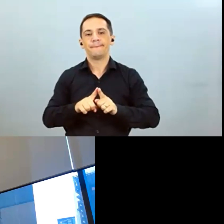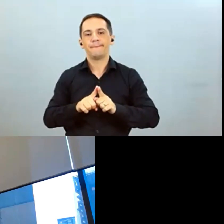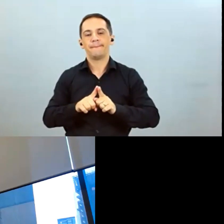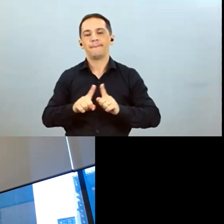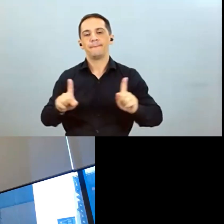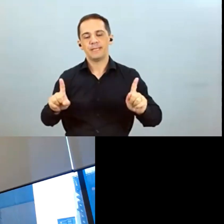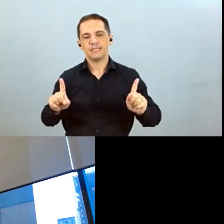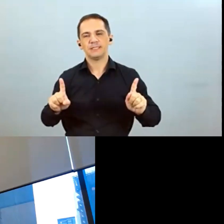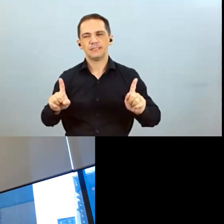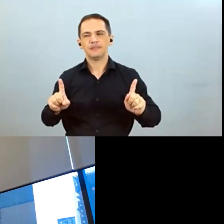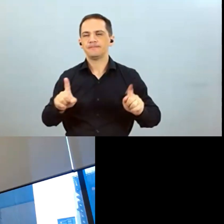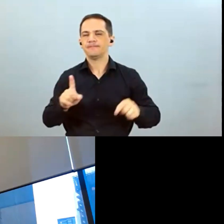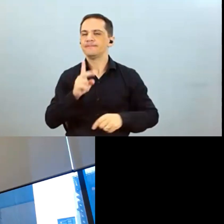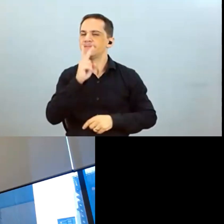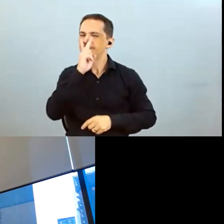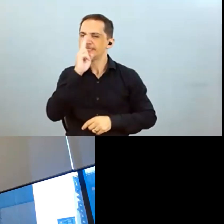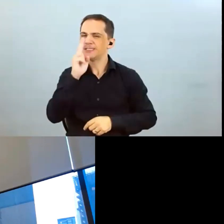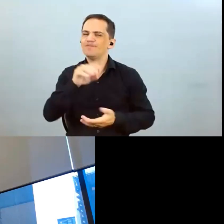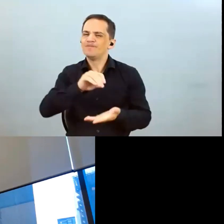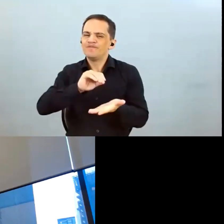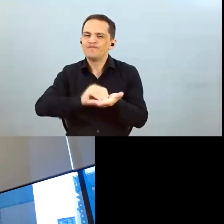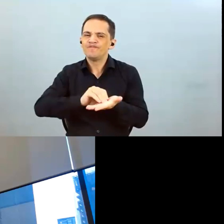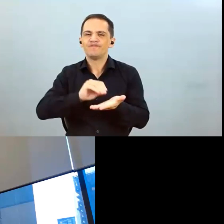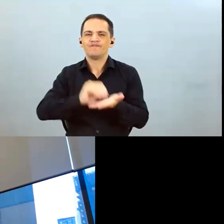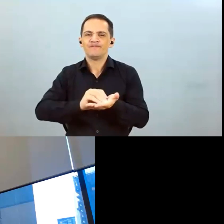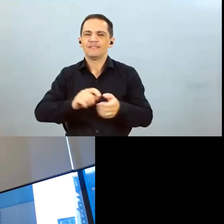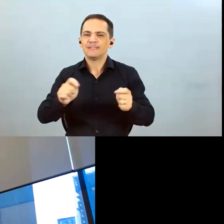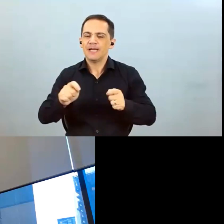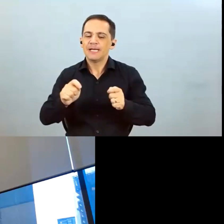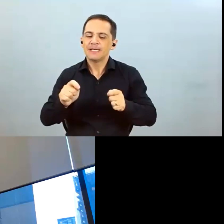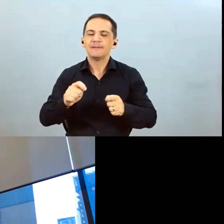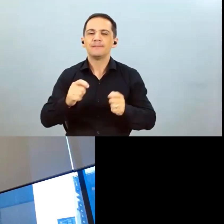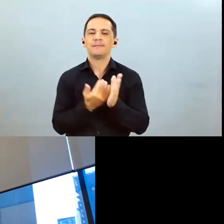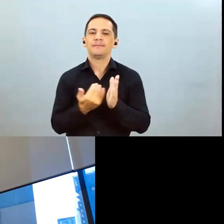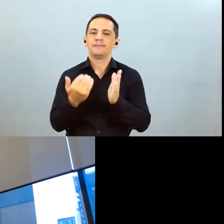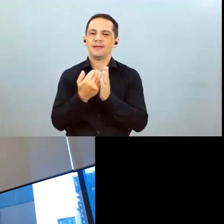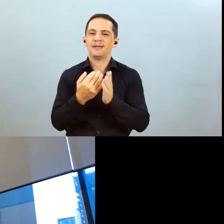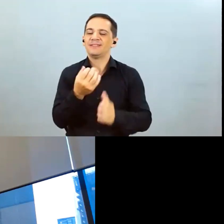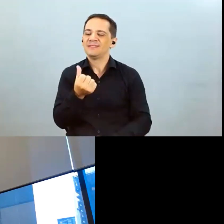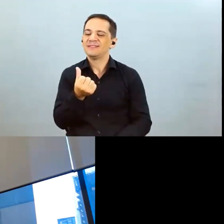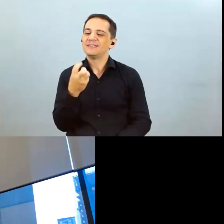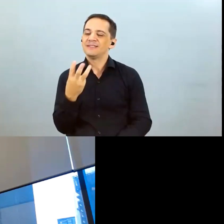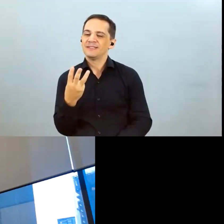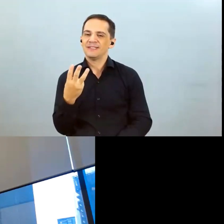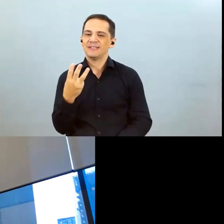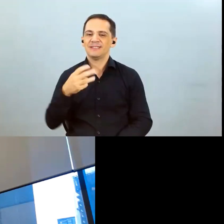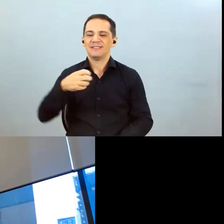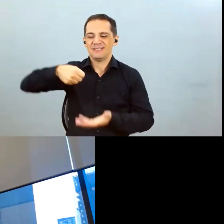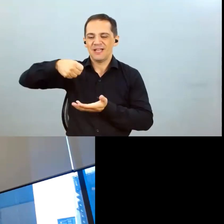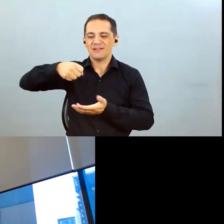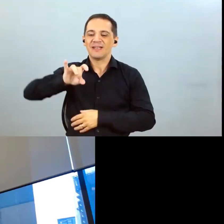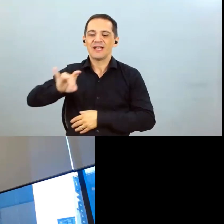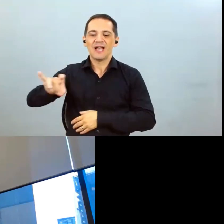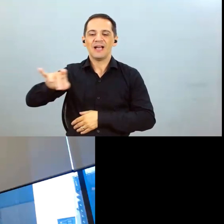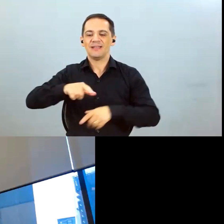fica parece que um potencial na mesa quando falam em média no Mato Grosso de 63 sacos por hectare é uma região que teria potencial